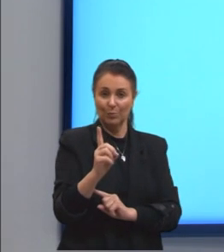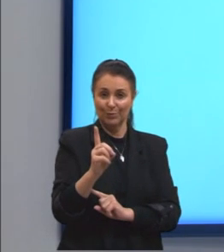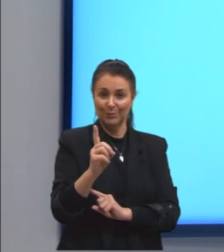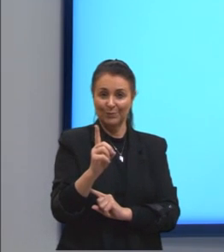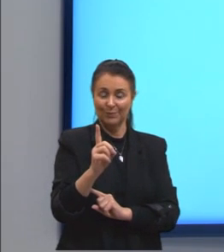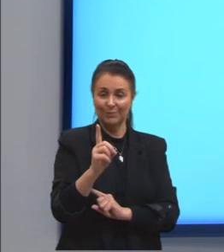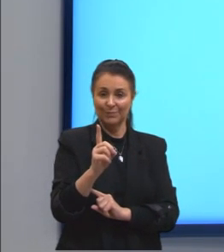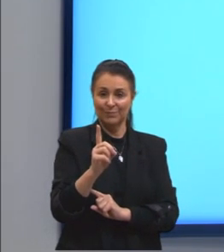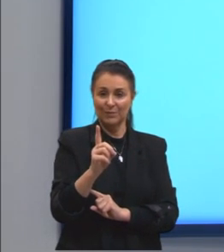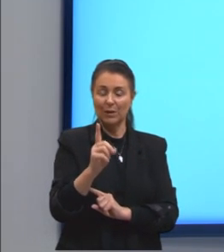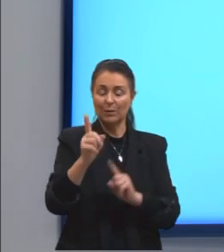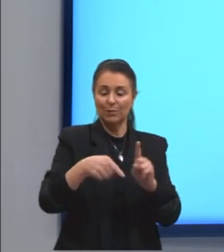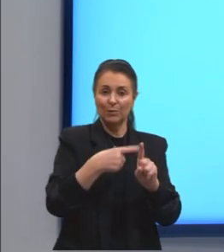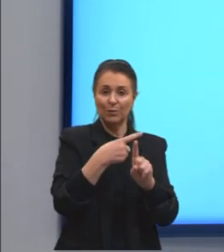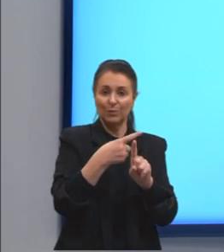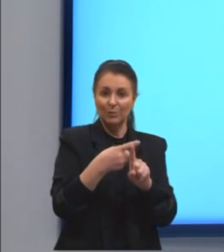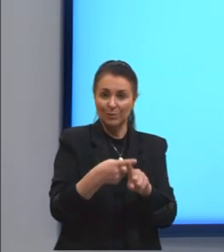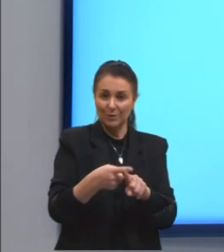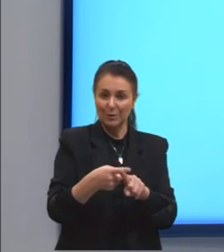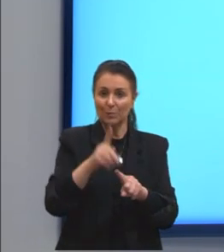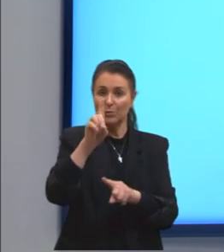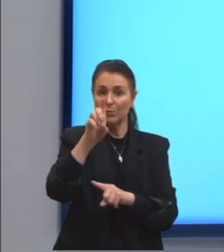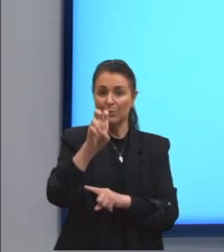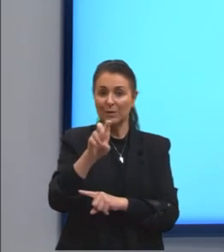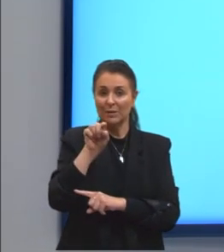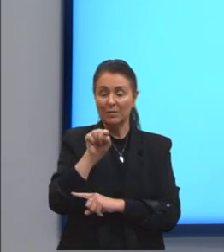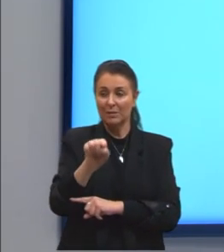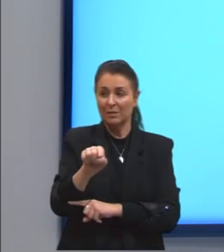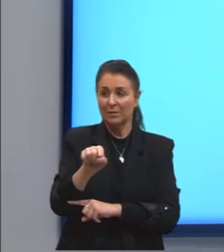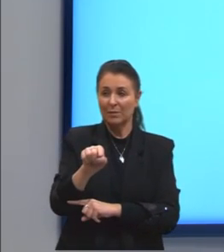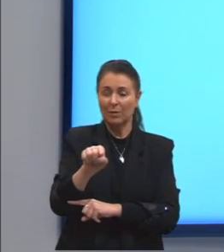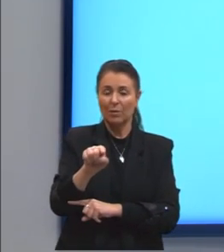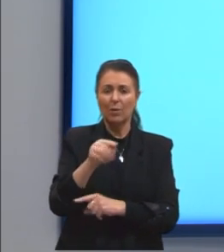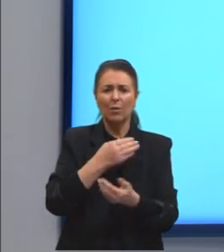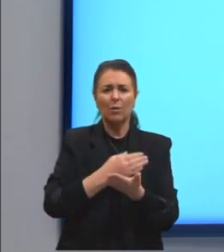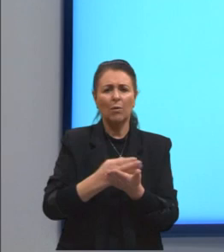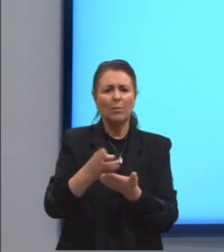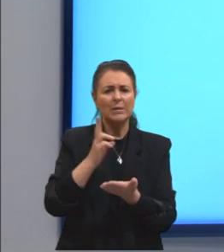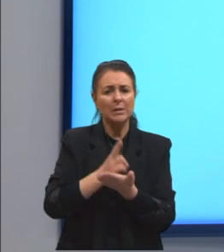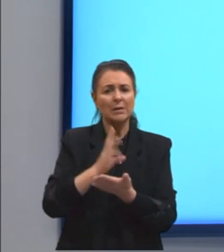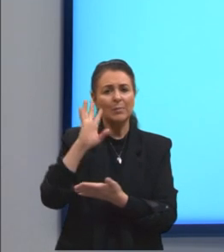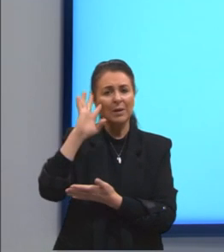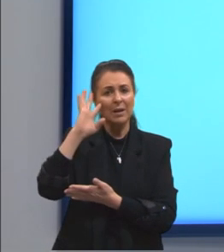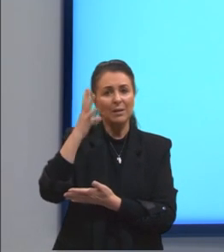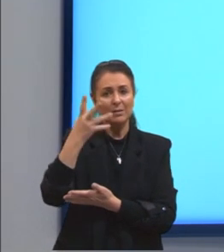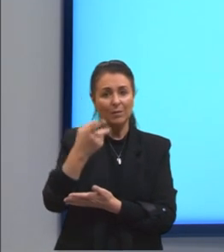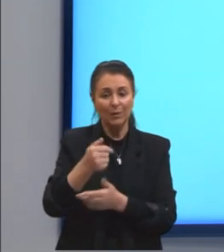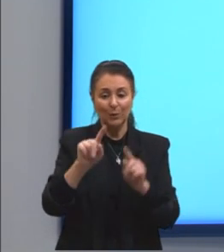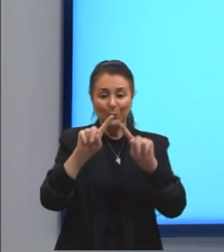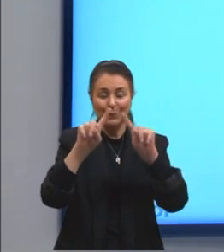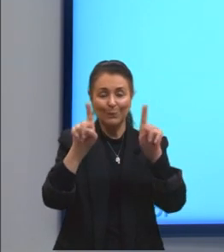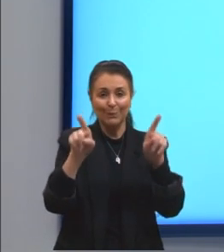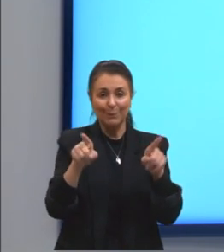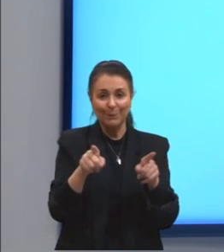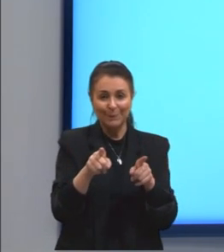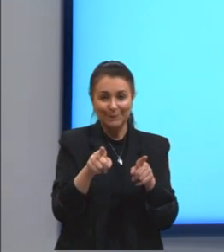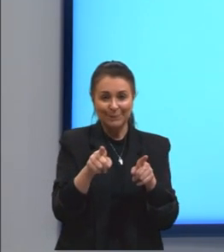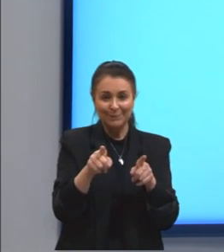e multiplicamos por 15 mil. Então, começa sempre resolvendo o parênteses.